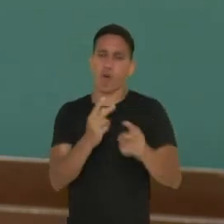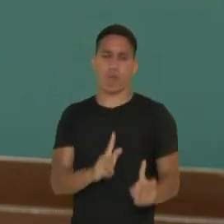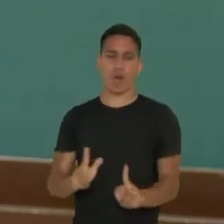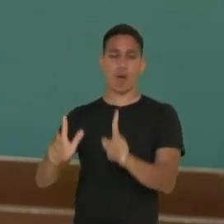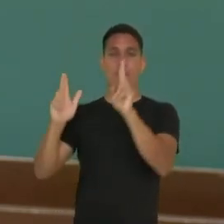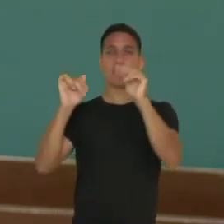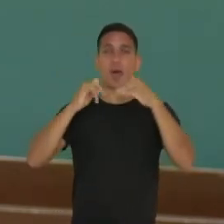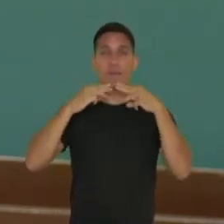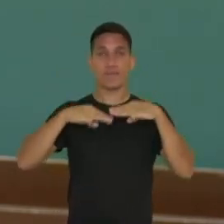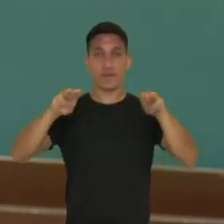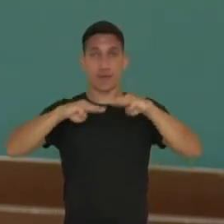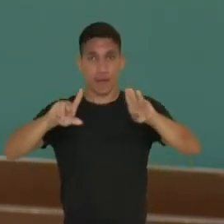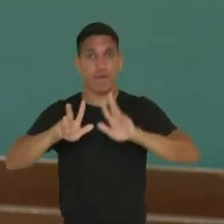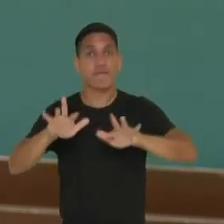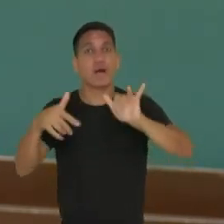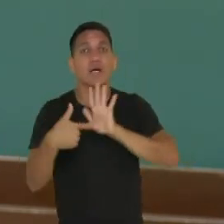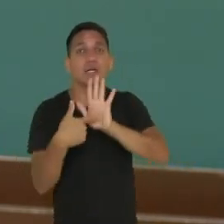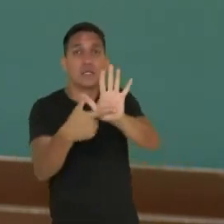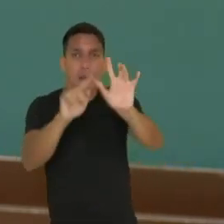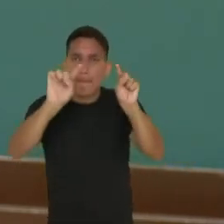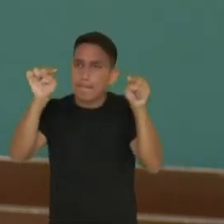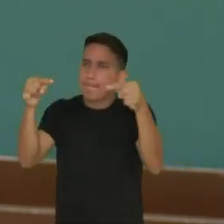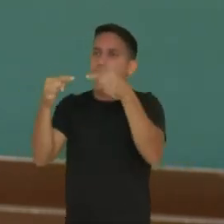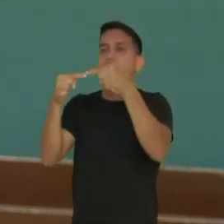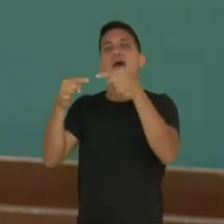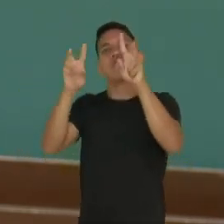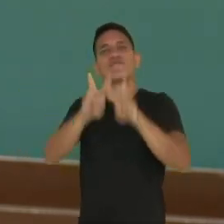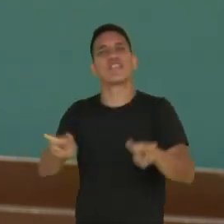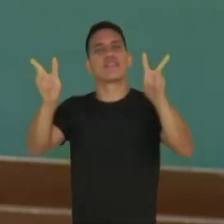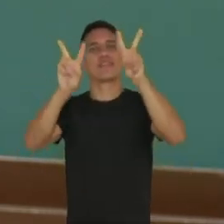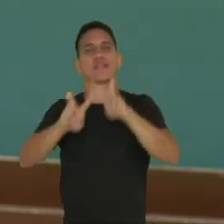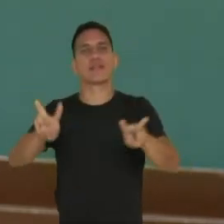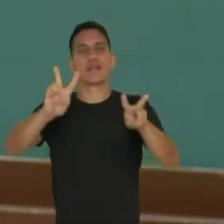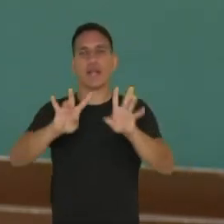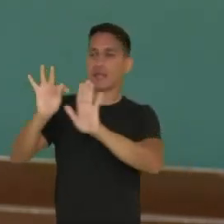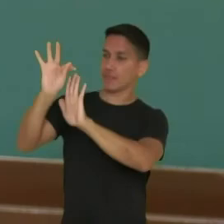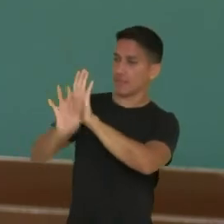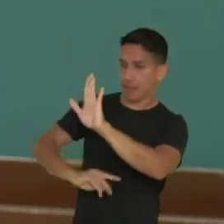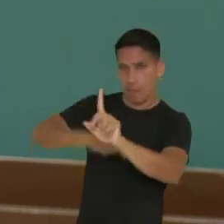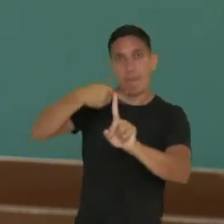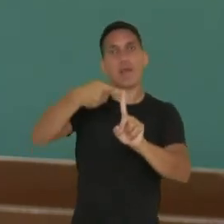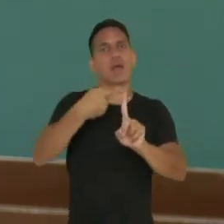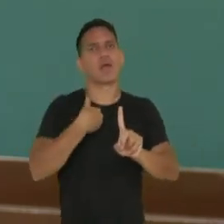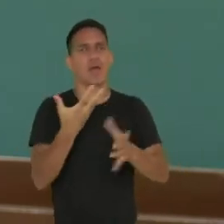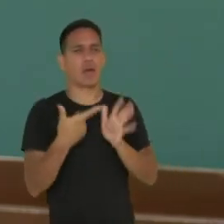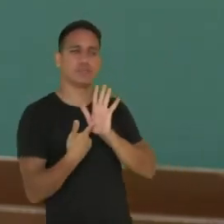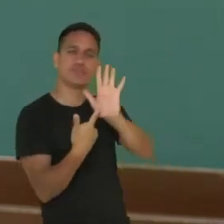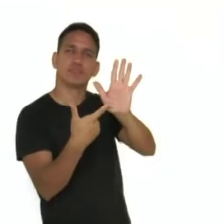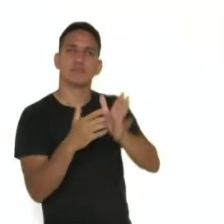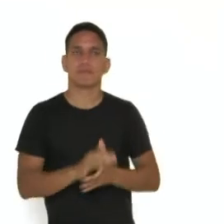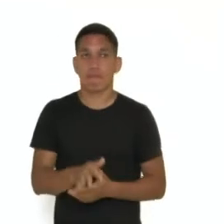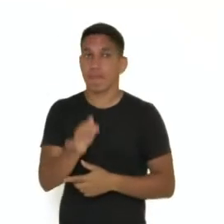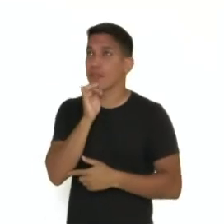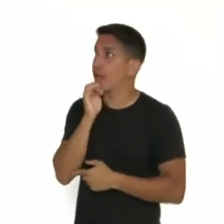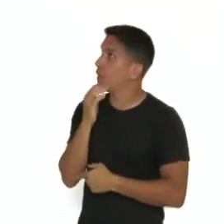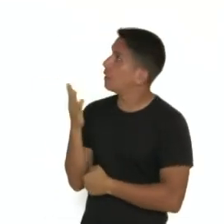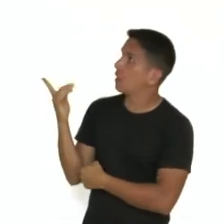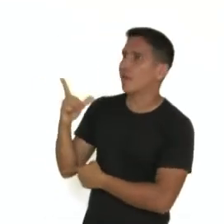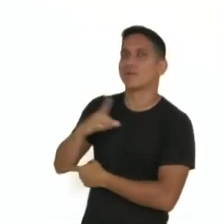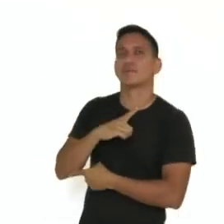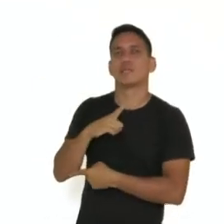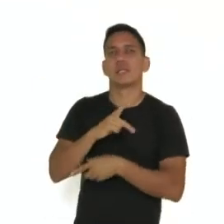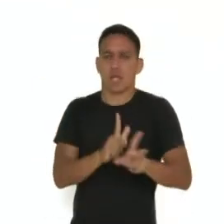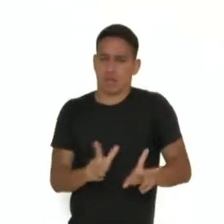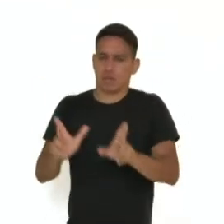publicitária. É ele que vai dar a liga visual, né? Do texto com o que eu quero trabalhar. Observem aqui que nós temos, então, uma